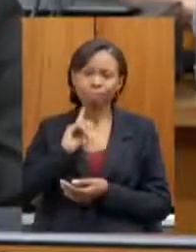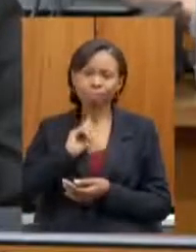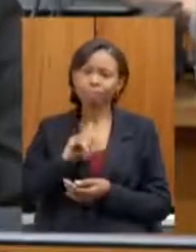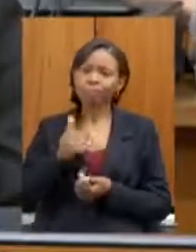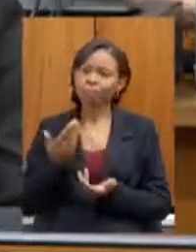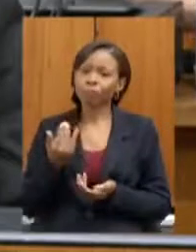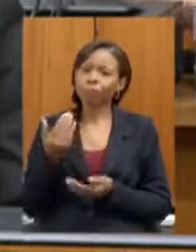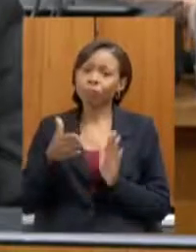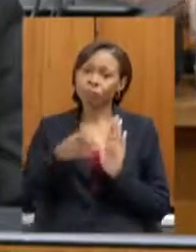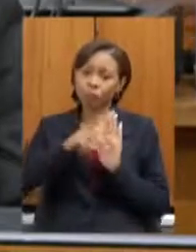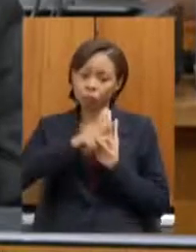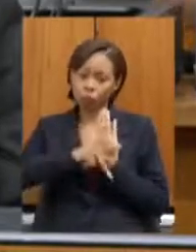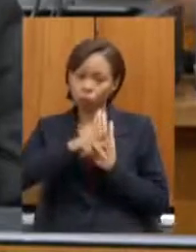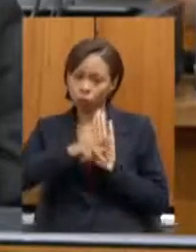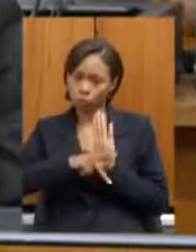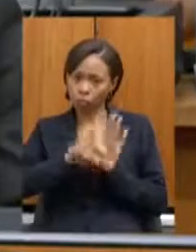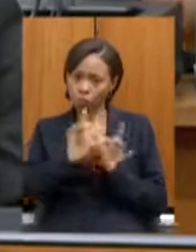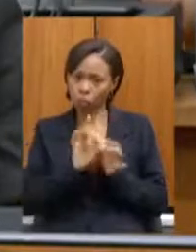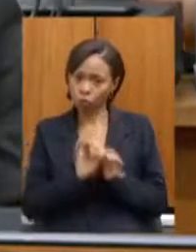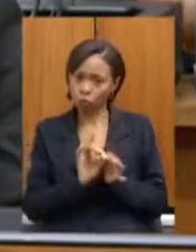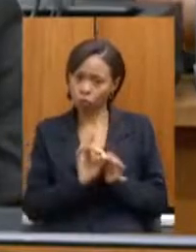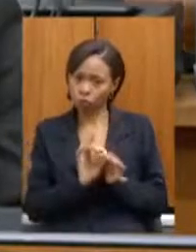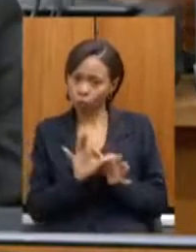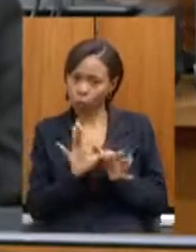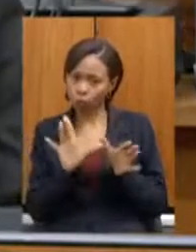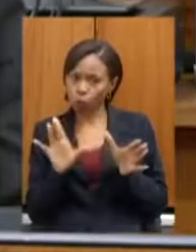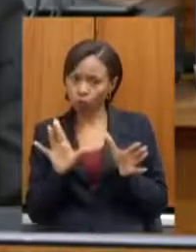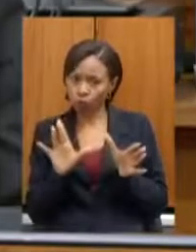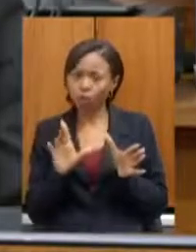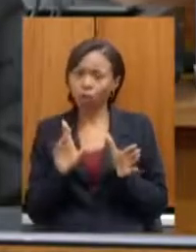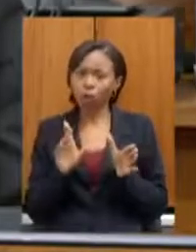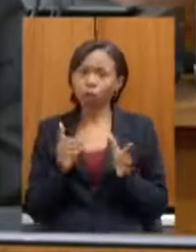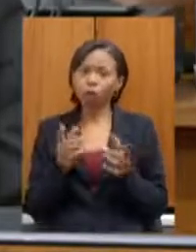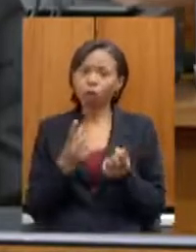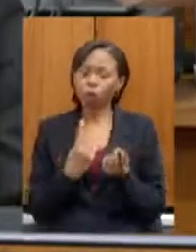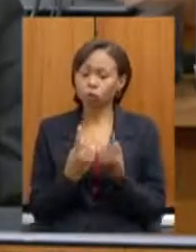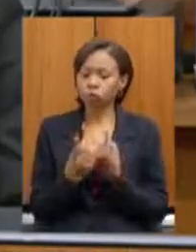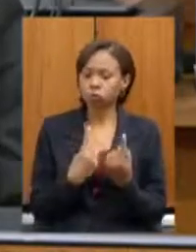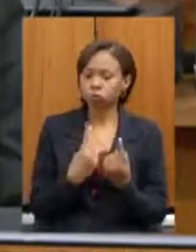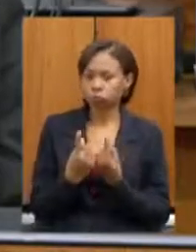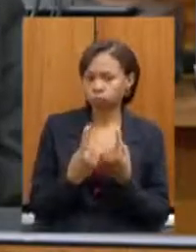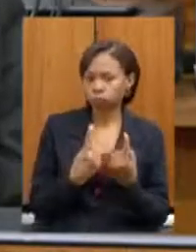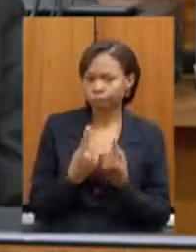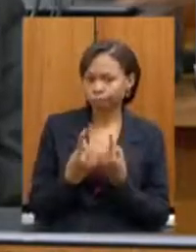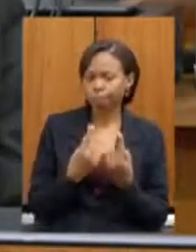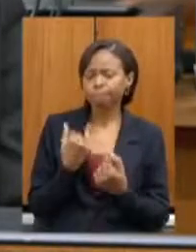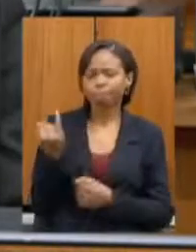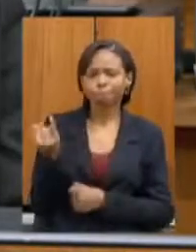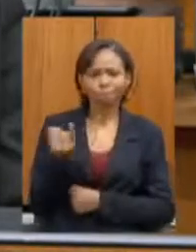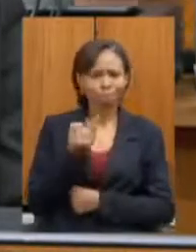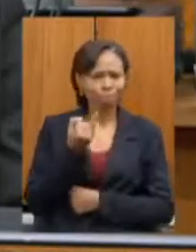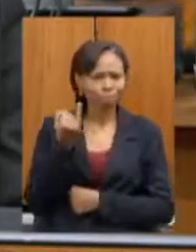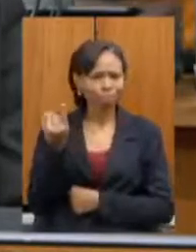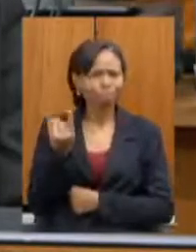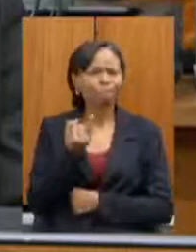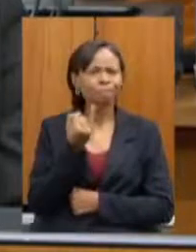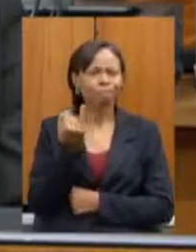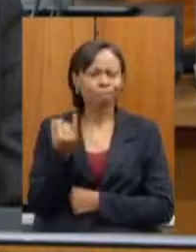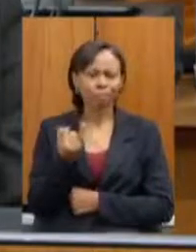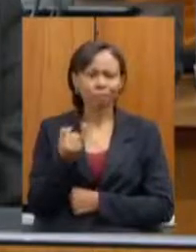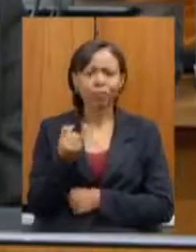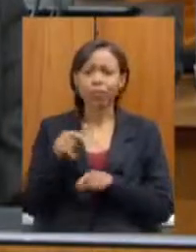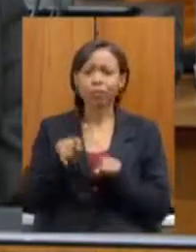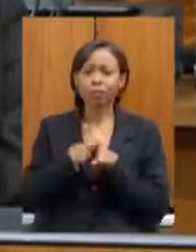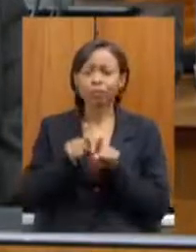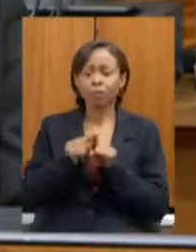concessão das rodovias, em relação ao plano